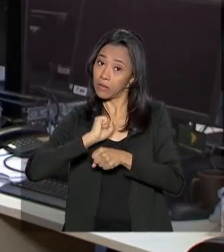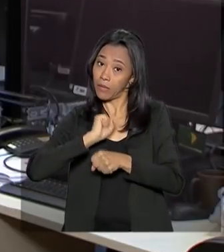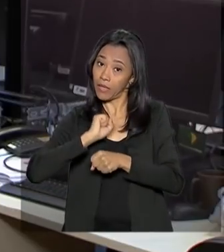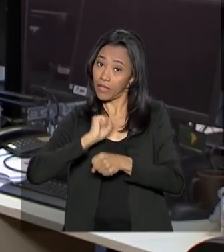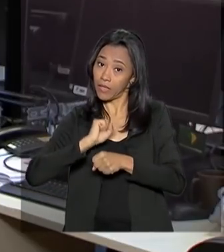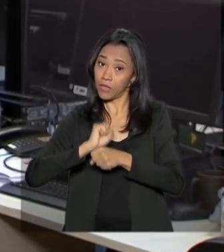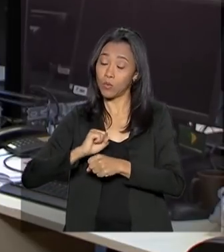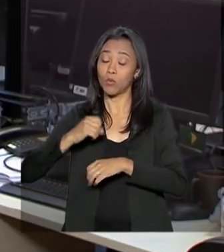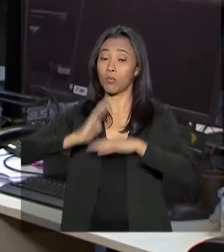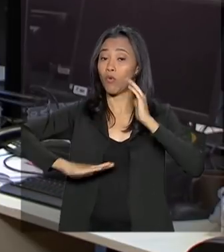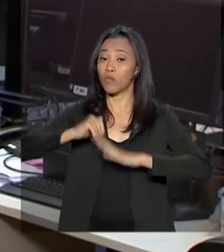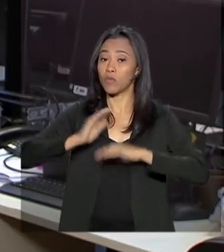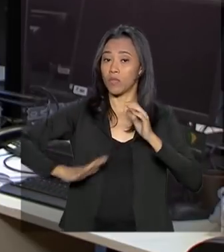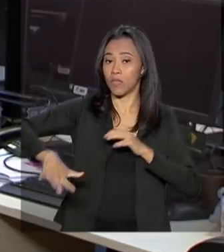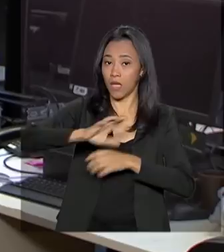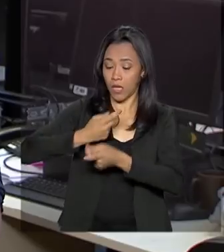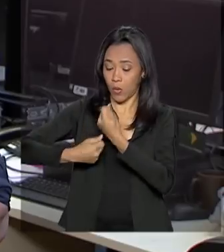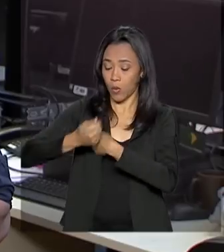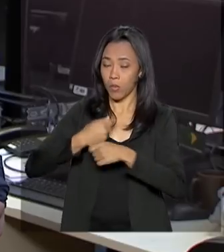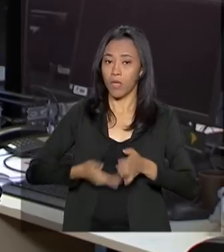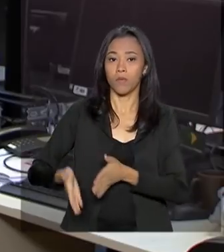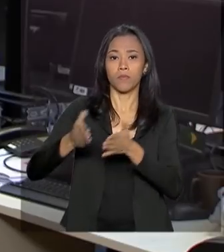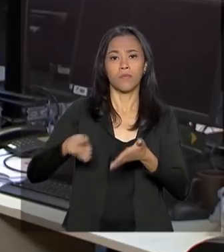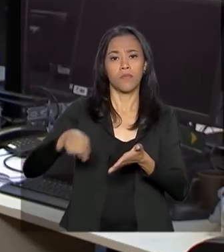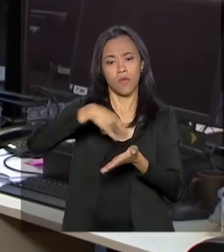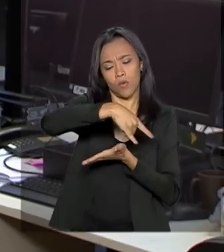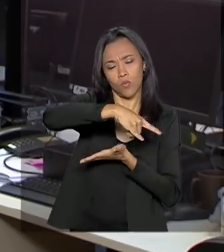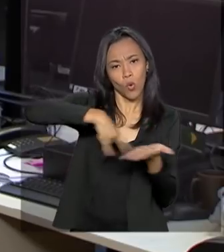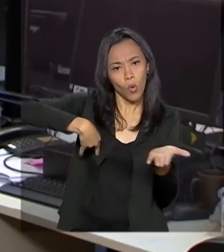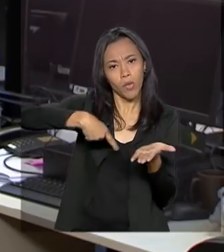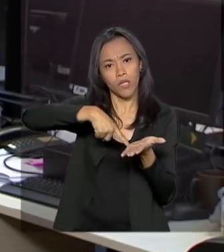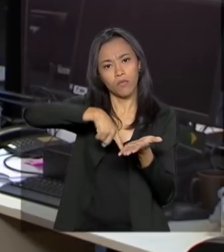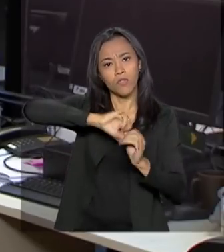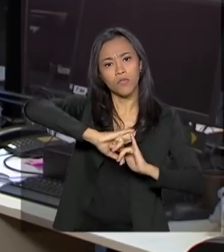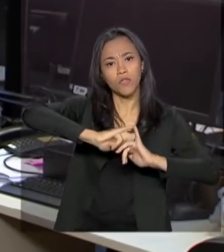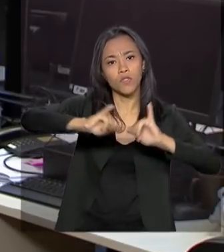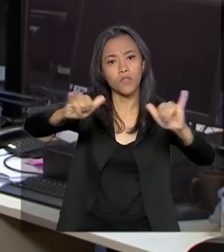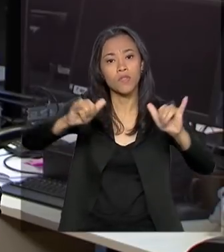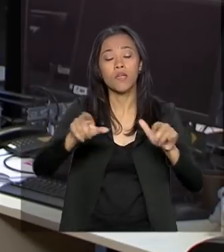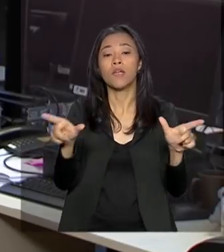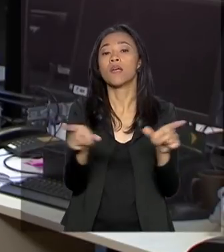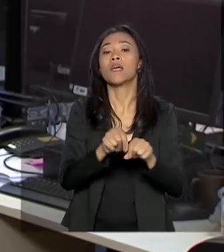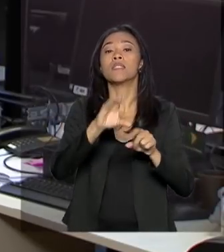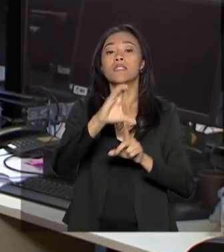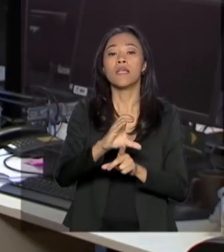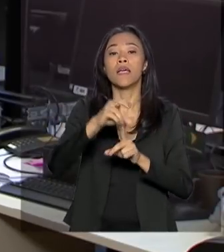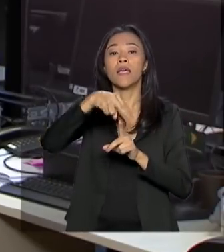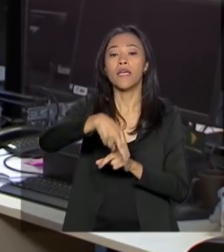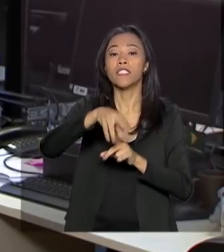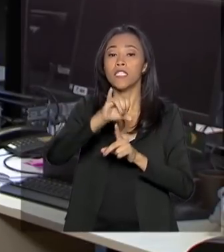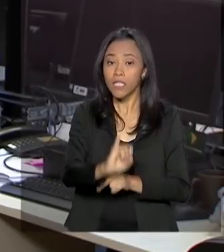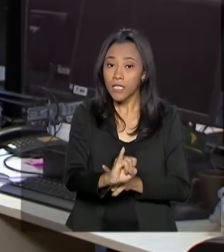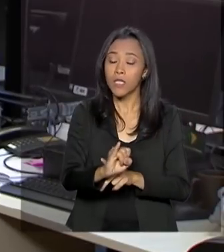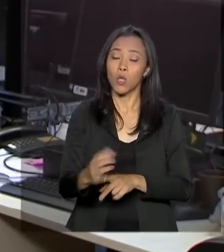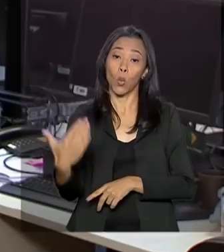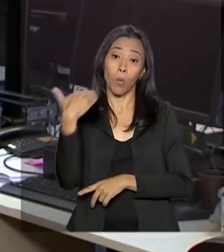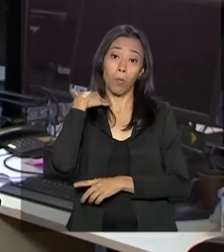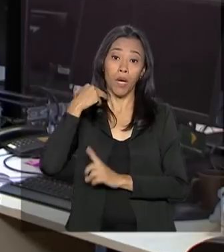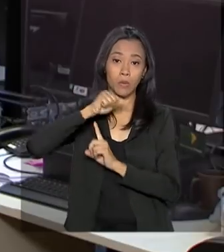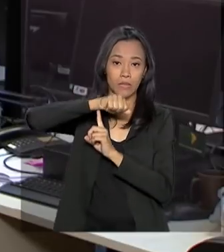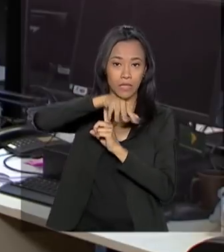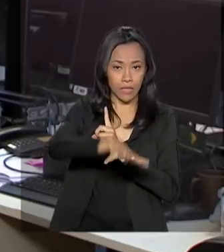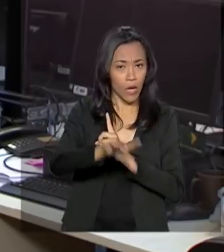analistas financeiros. Em nota, a Confederação Nacional da Indústria, a CNI, avalia que o Banco Central só